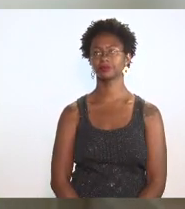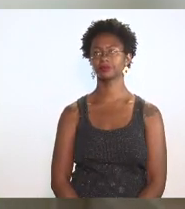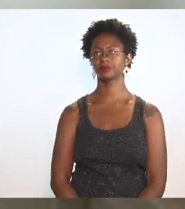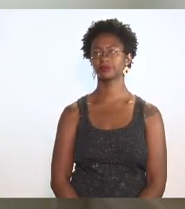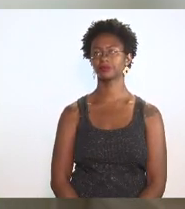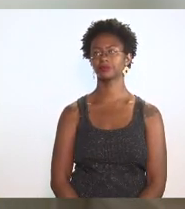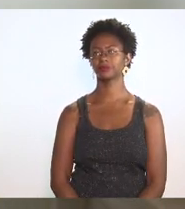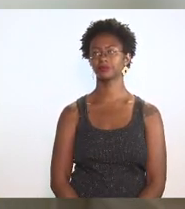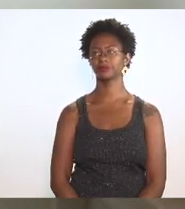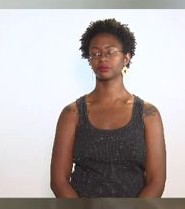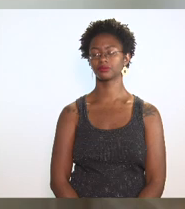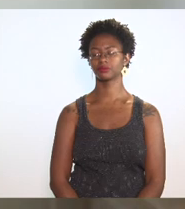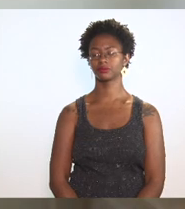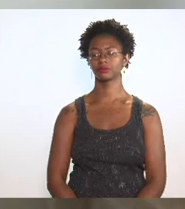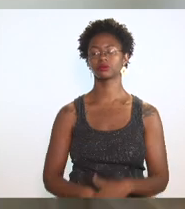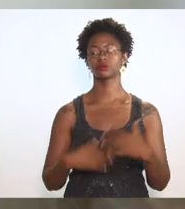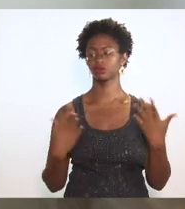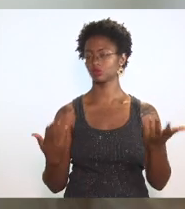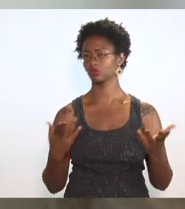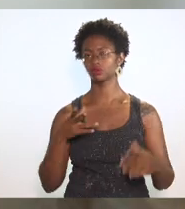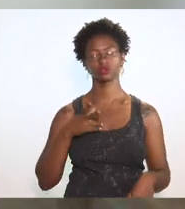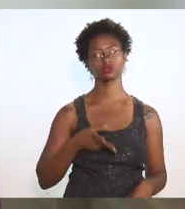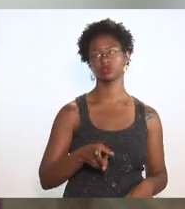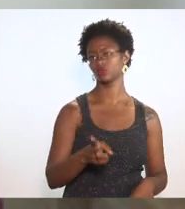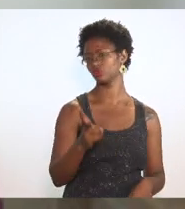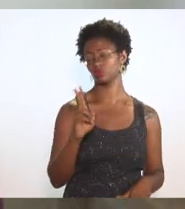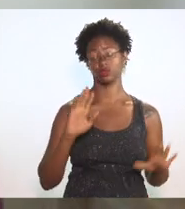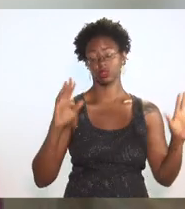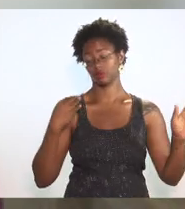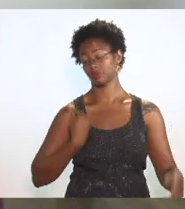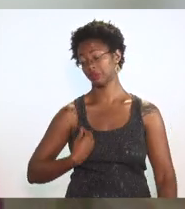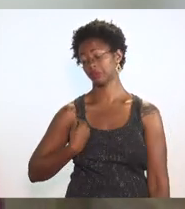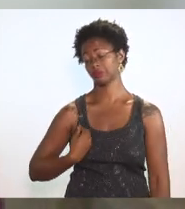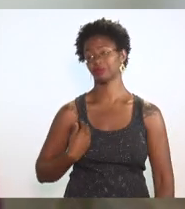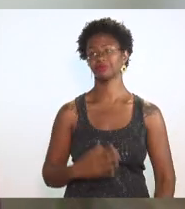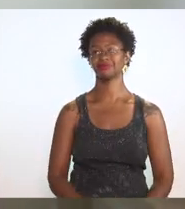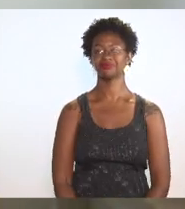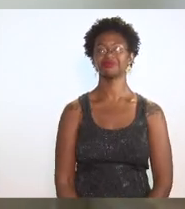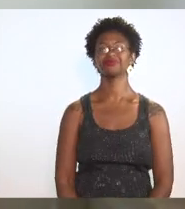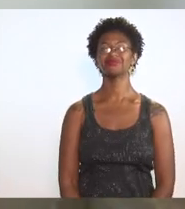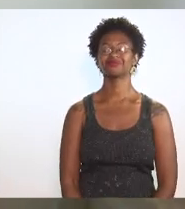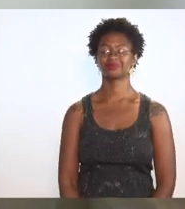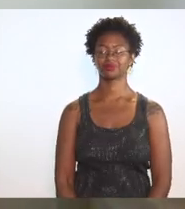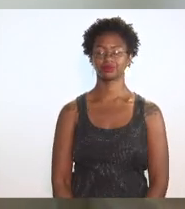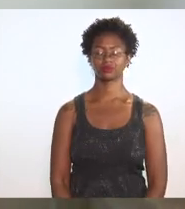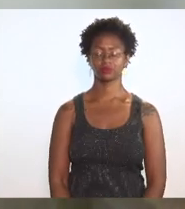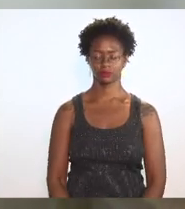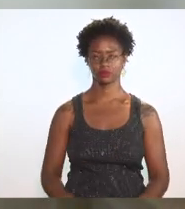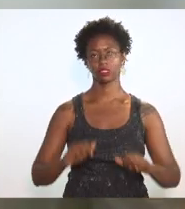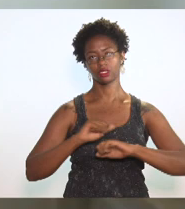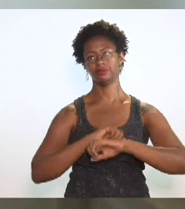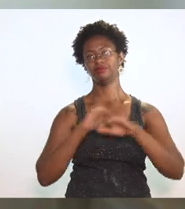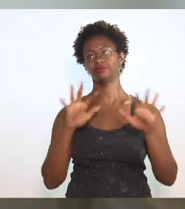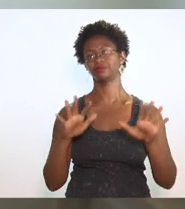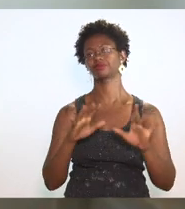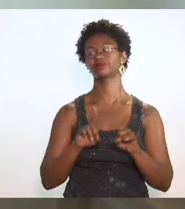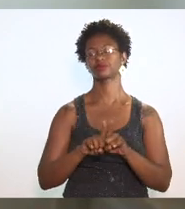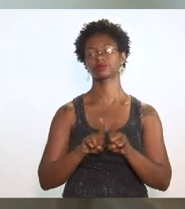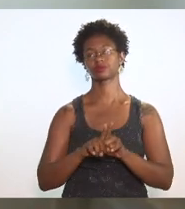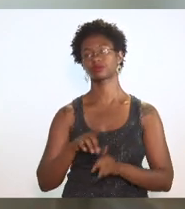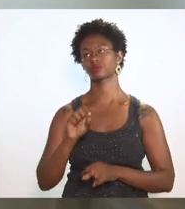e assim caminhará a humanidade e evidentemente cabe ao poder